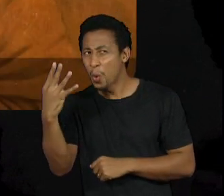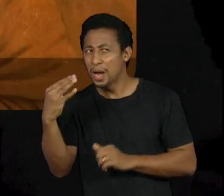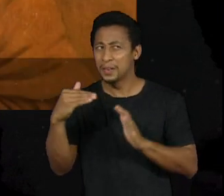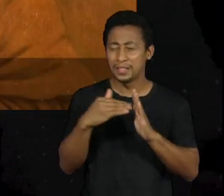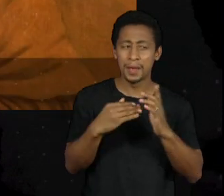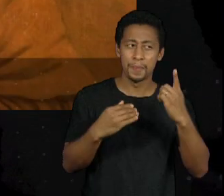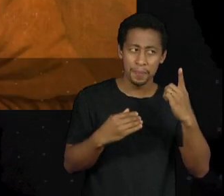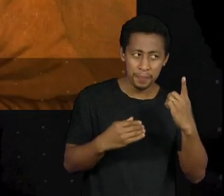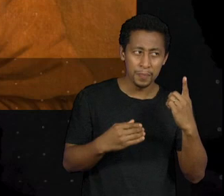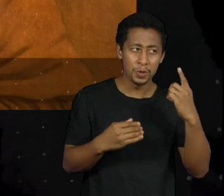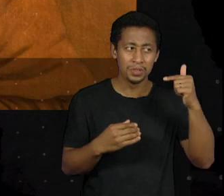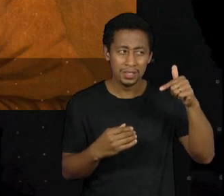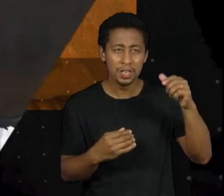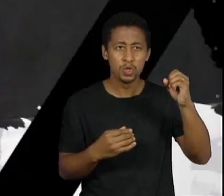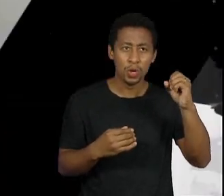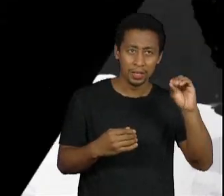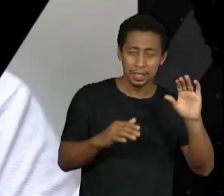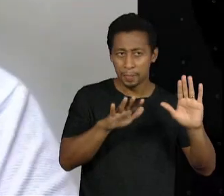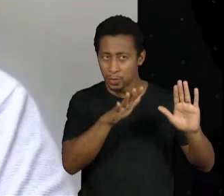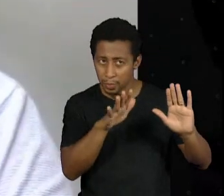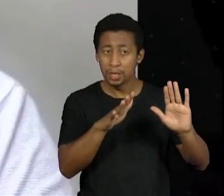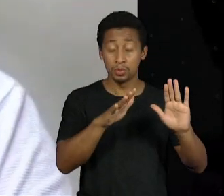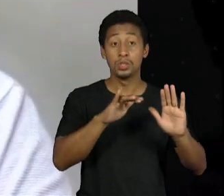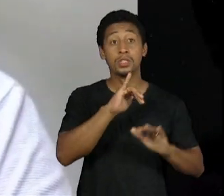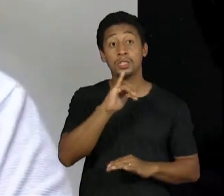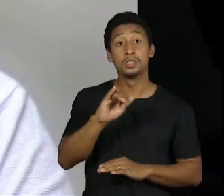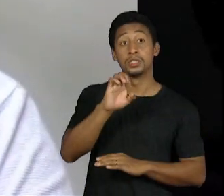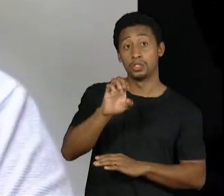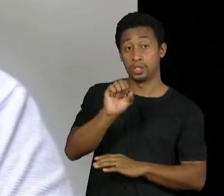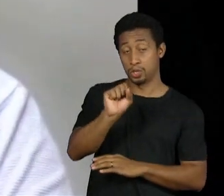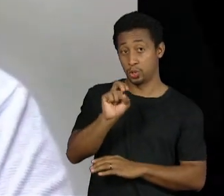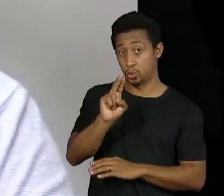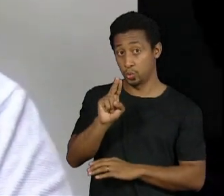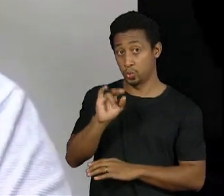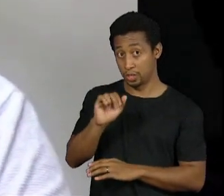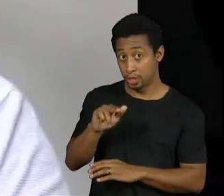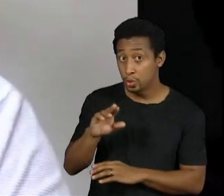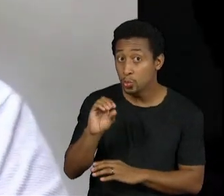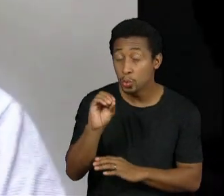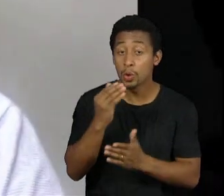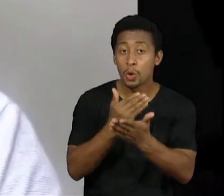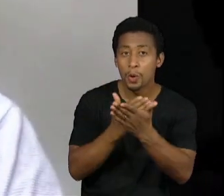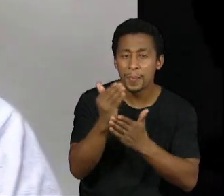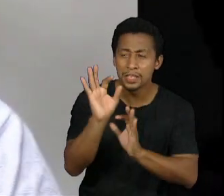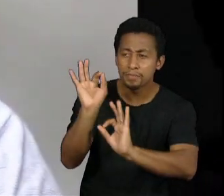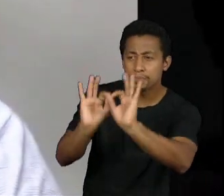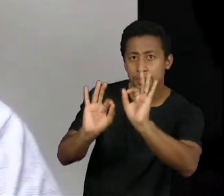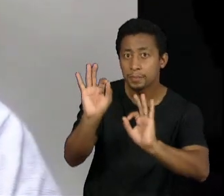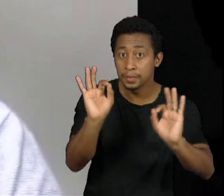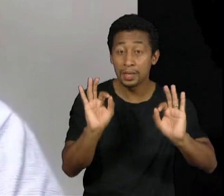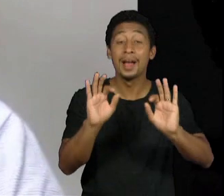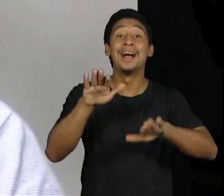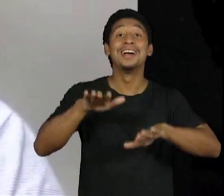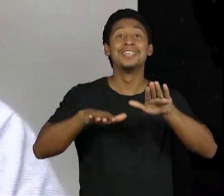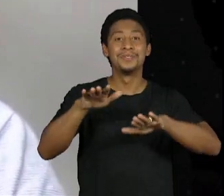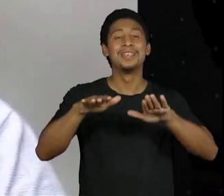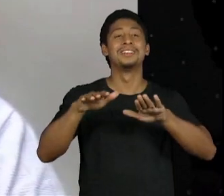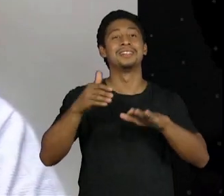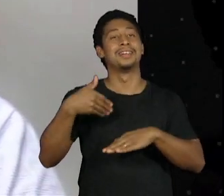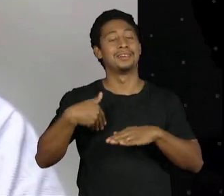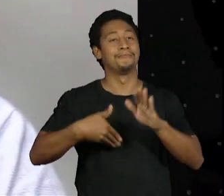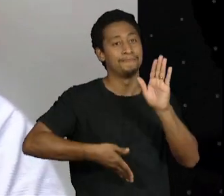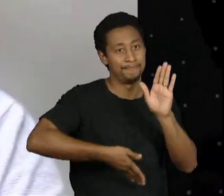passa a ajudar a decorar essa igreja e o Jesuíno então passa a ir até a capital e a trocar o trabalho dele de